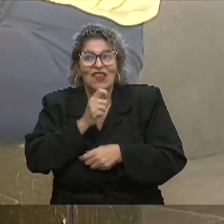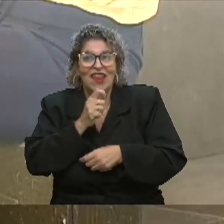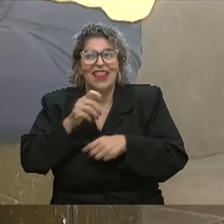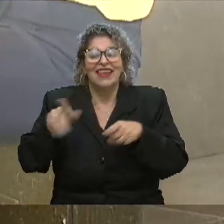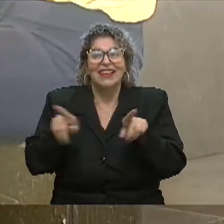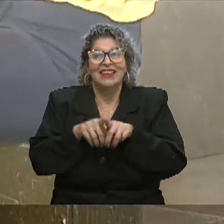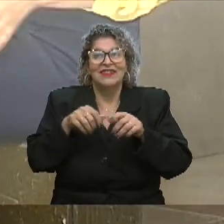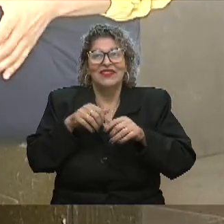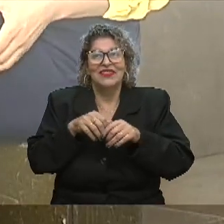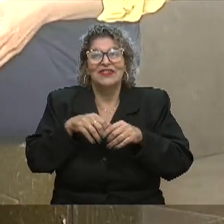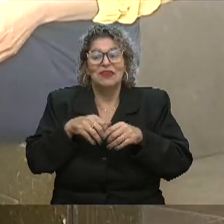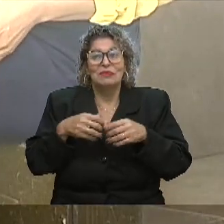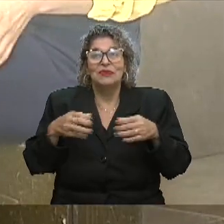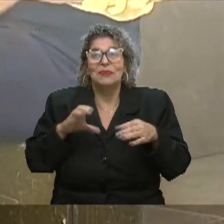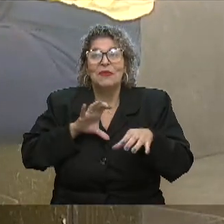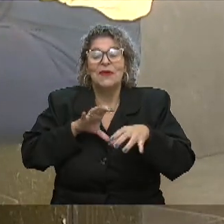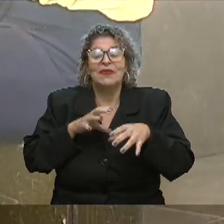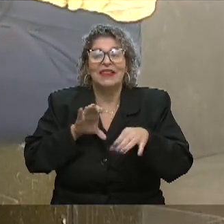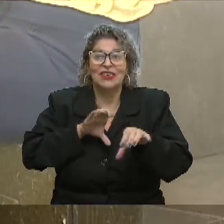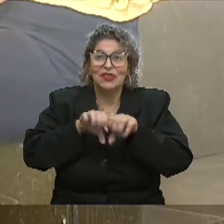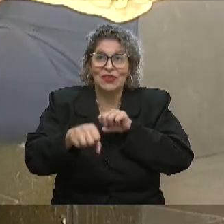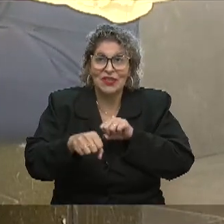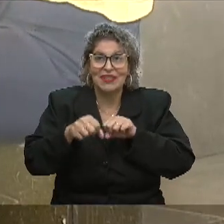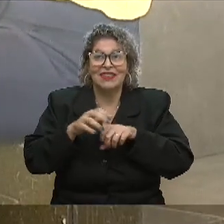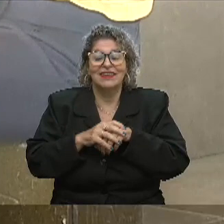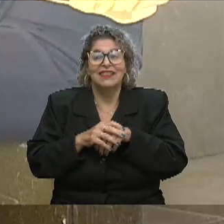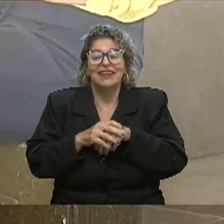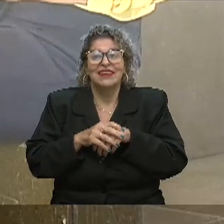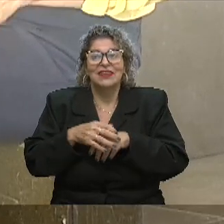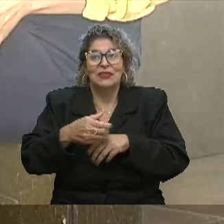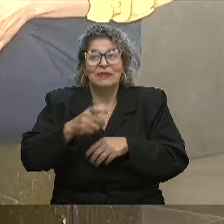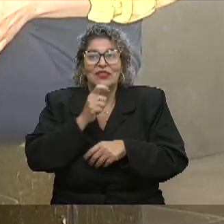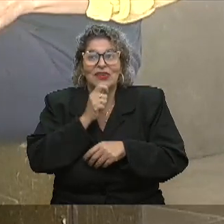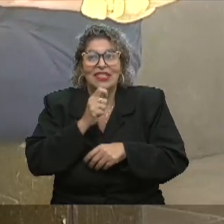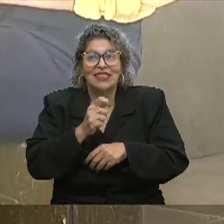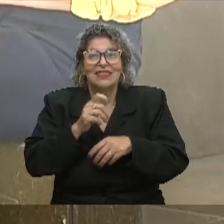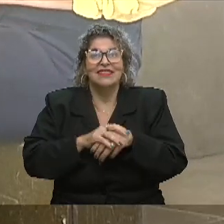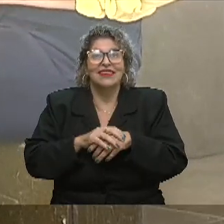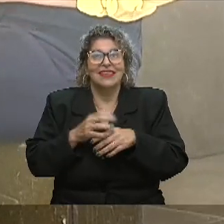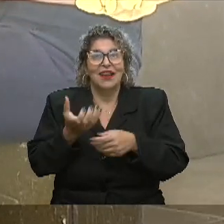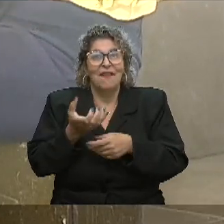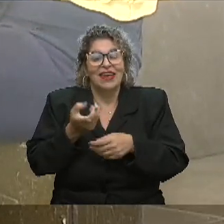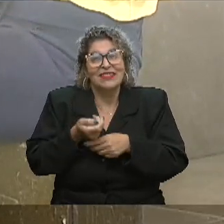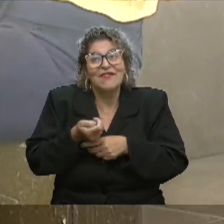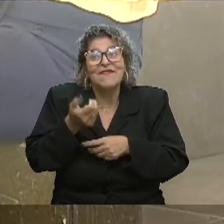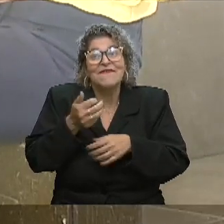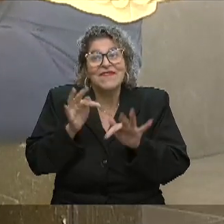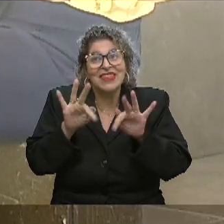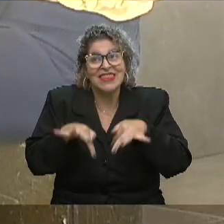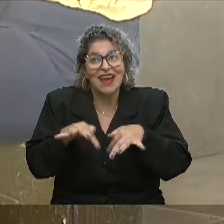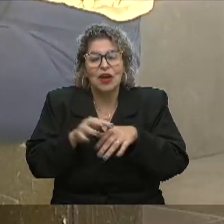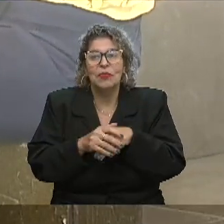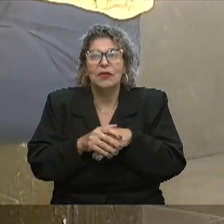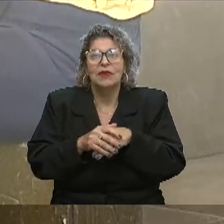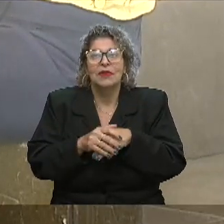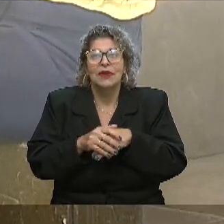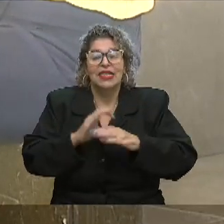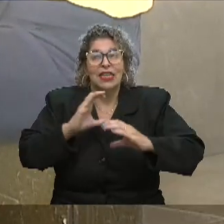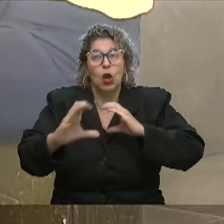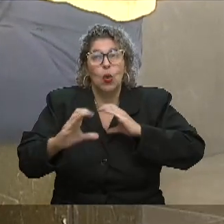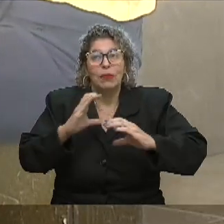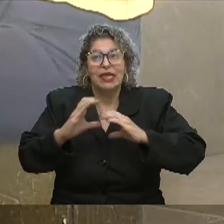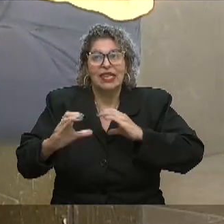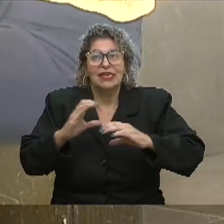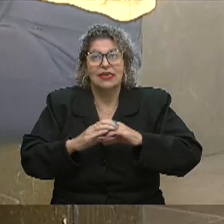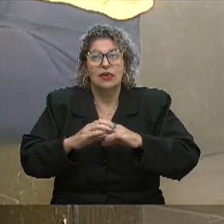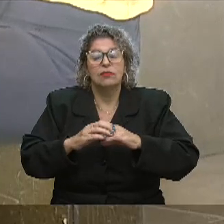estão no processo, todas de formação ainda. Ainda, Tanise, que já está na reta final do curso de jornalismo. E uma das prerrogativas da comunicação é se